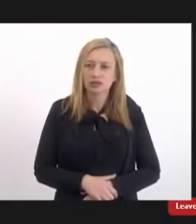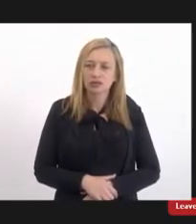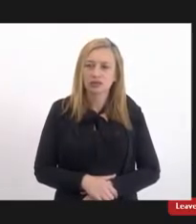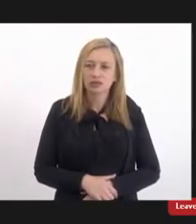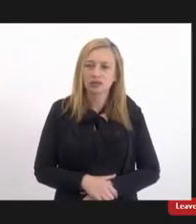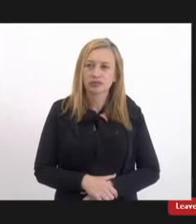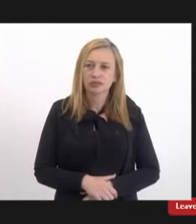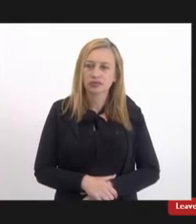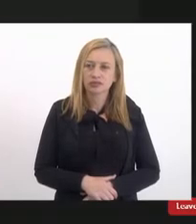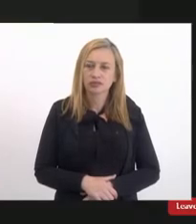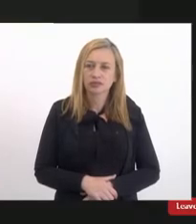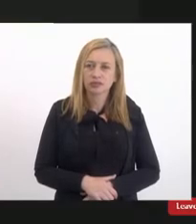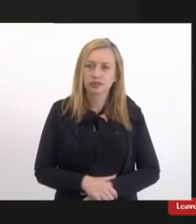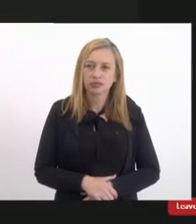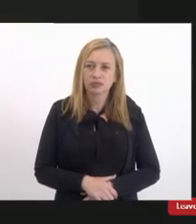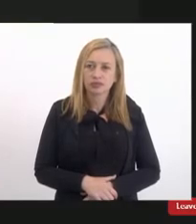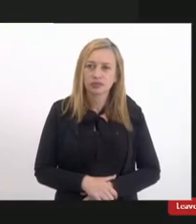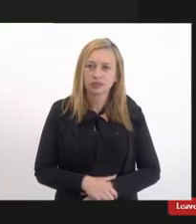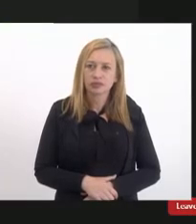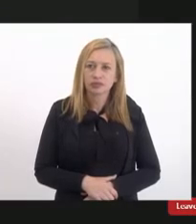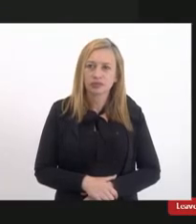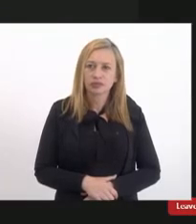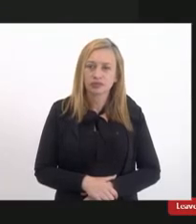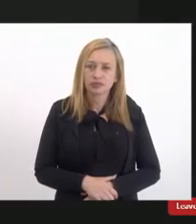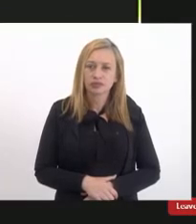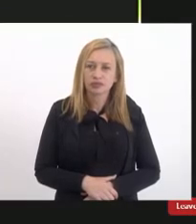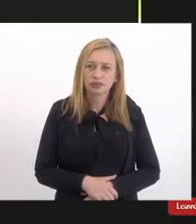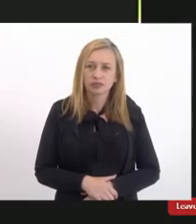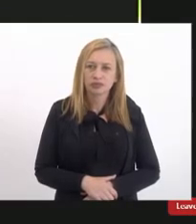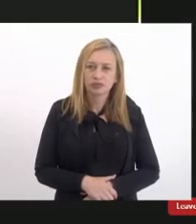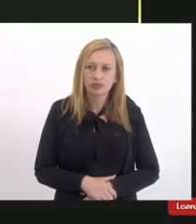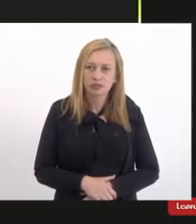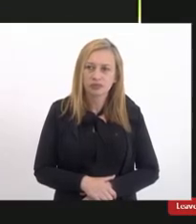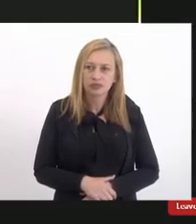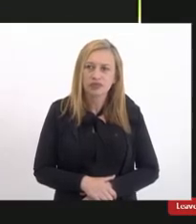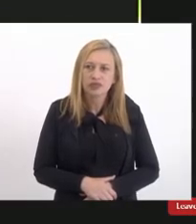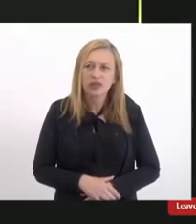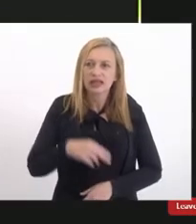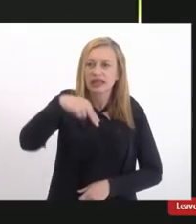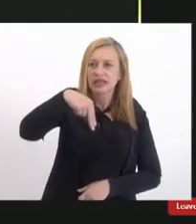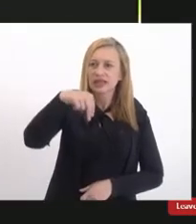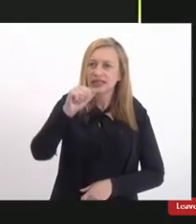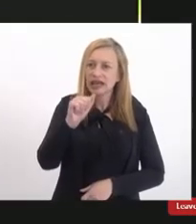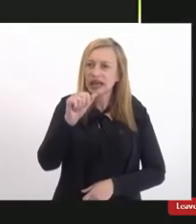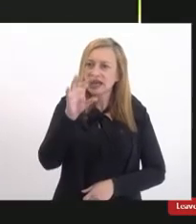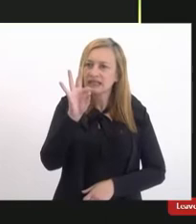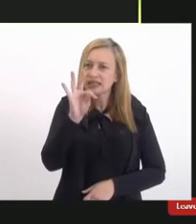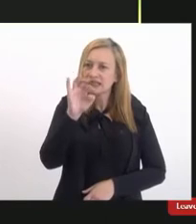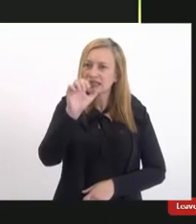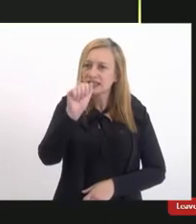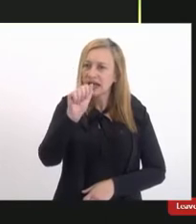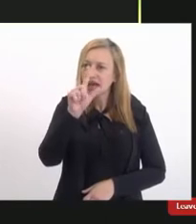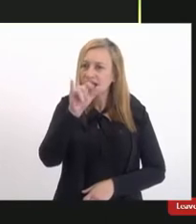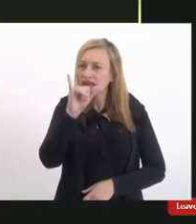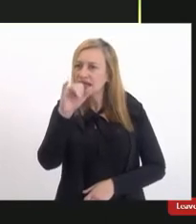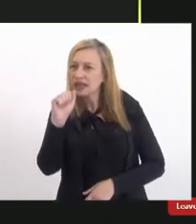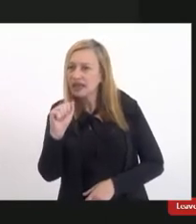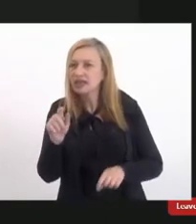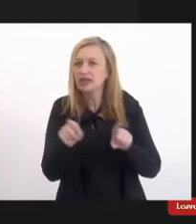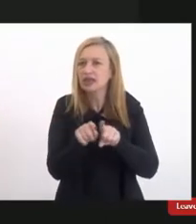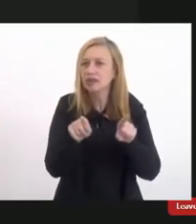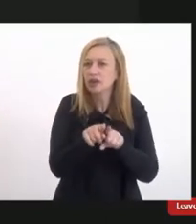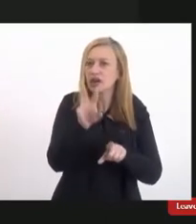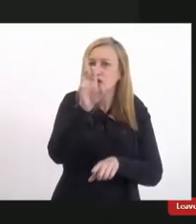que é a tem a Natália e a Roberta e Jane ainda ah